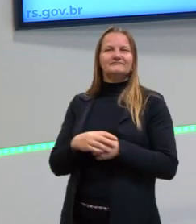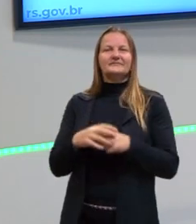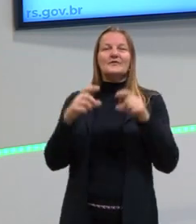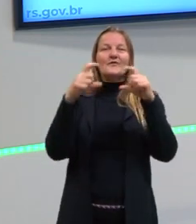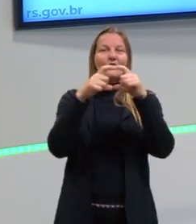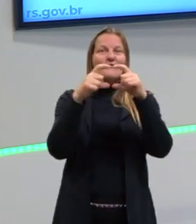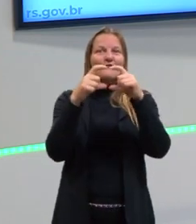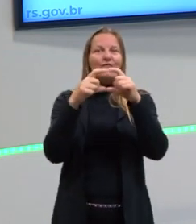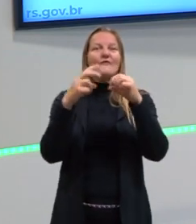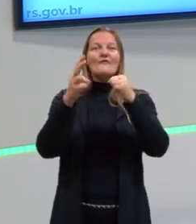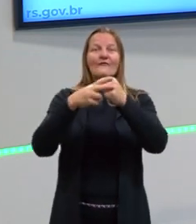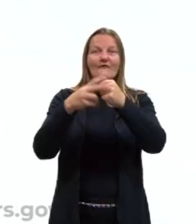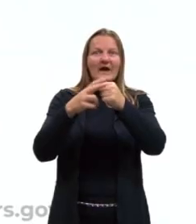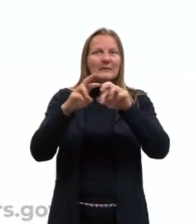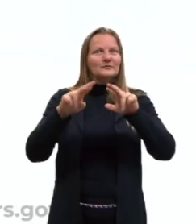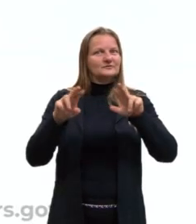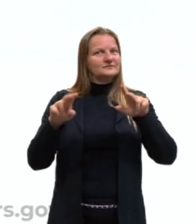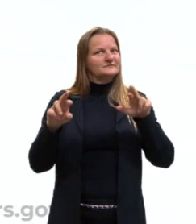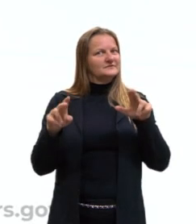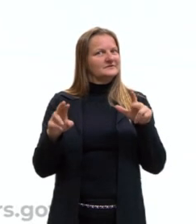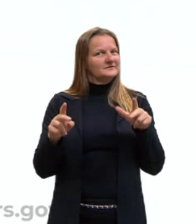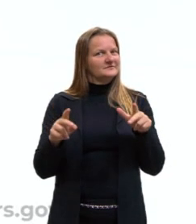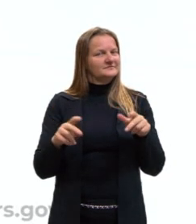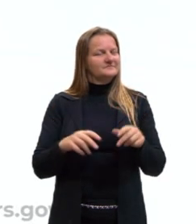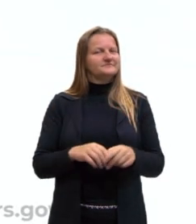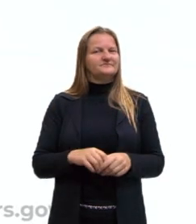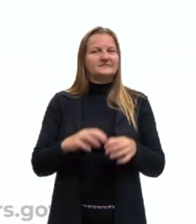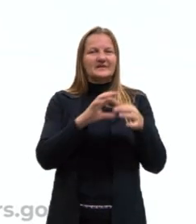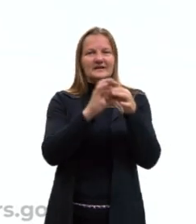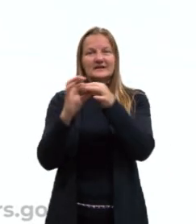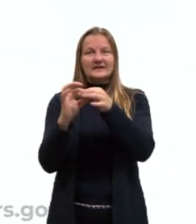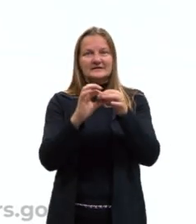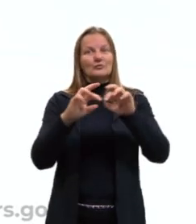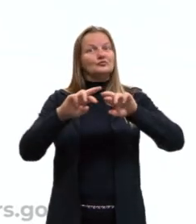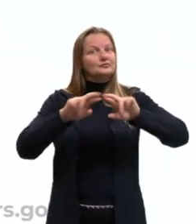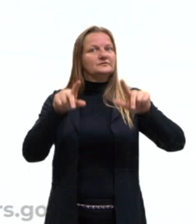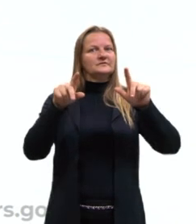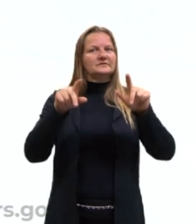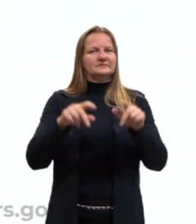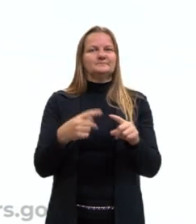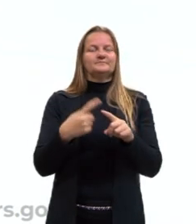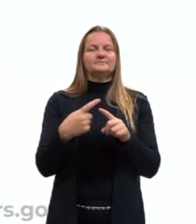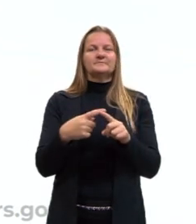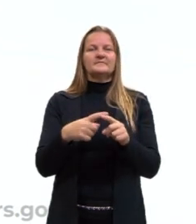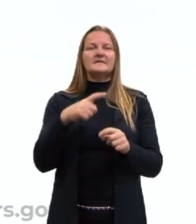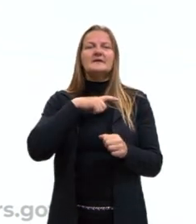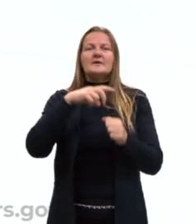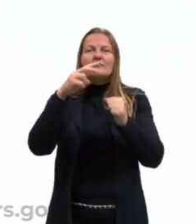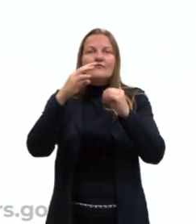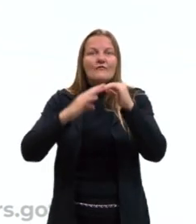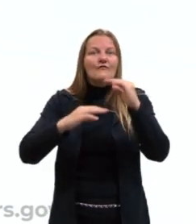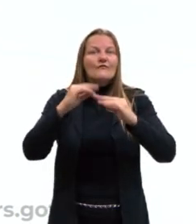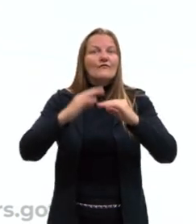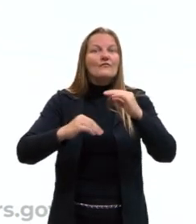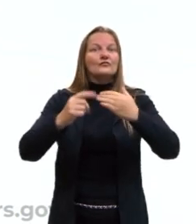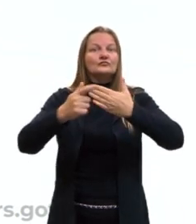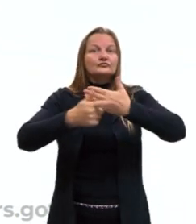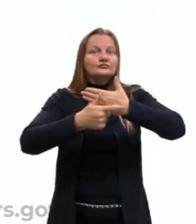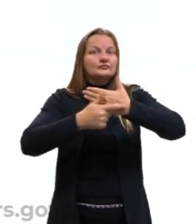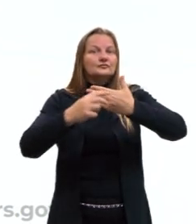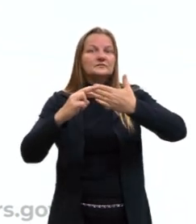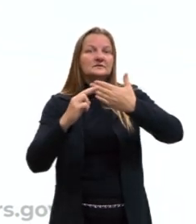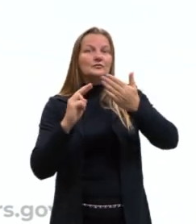verbos ali são diferentes dos verbos que a gente chama de verbos de ligação? Eles todos têm significado.